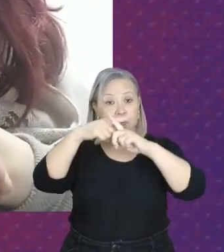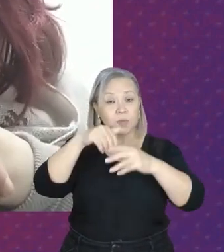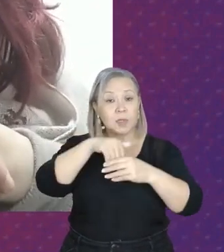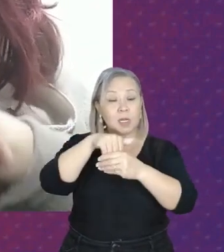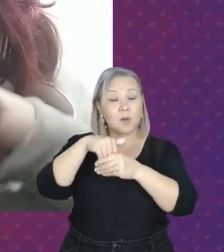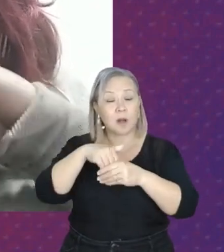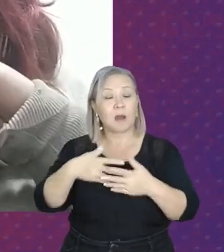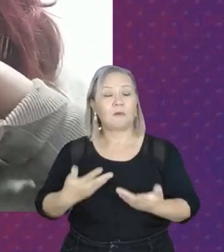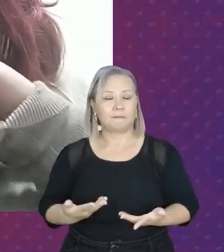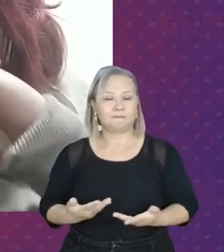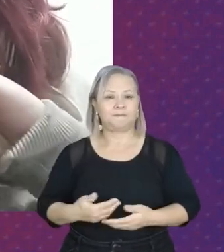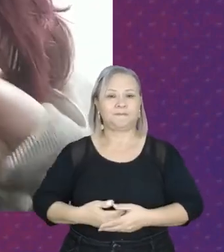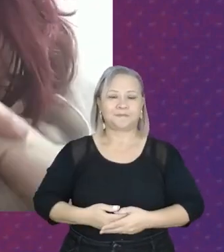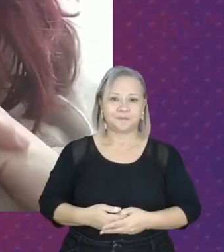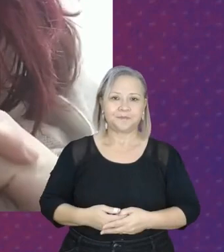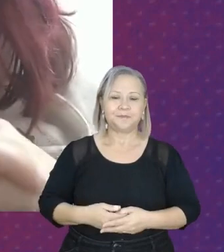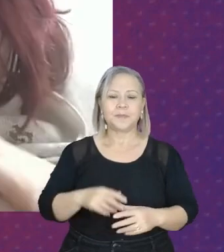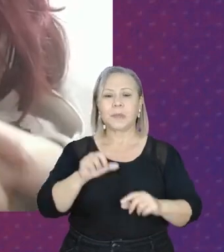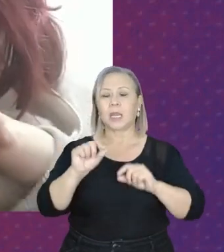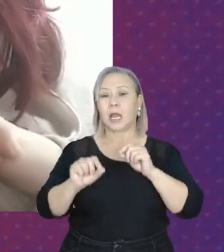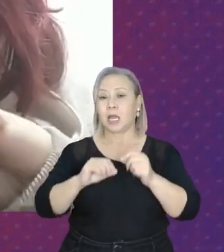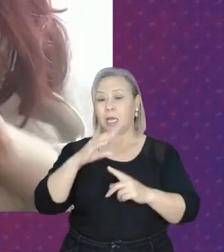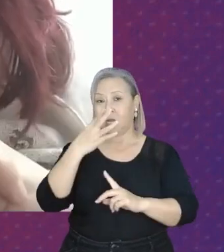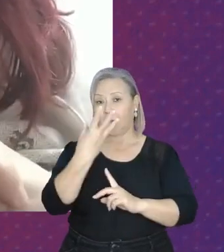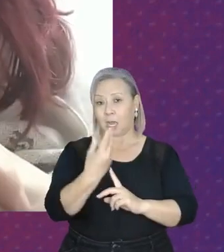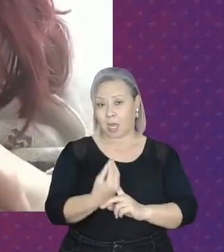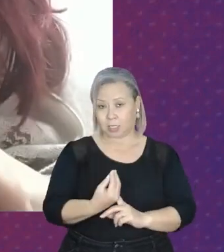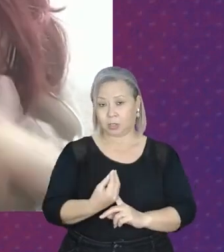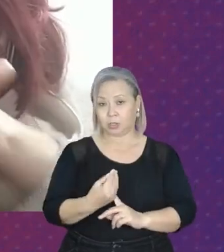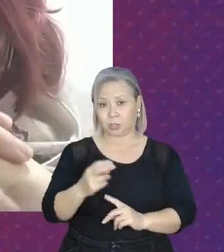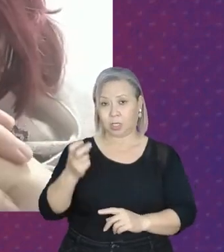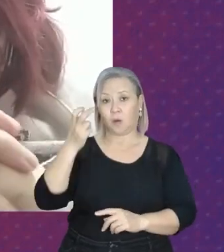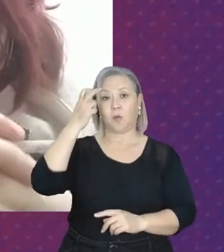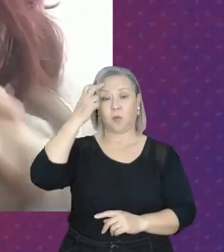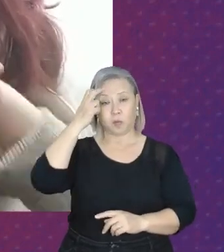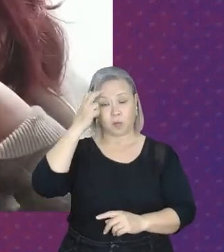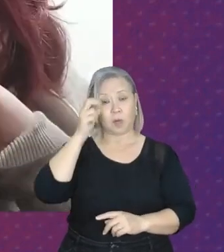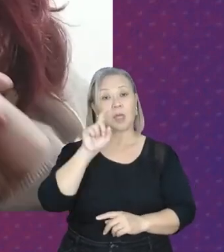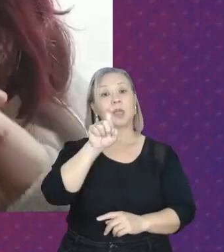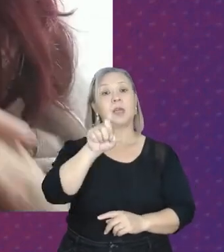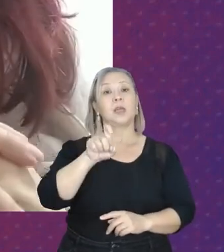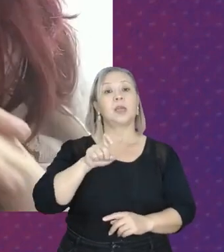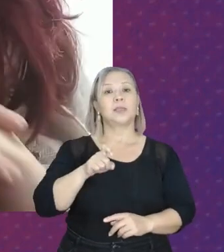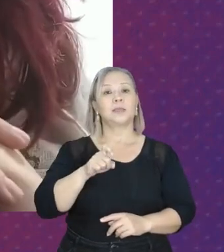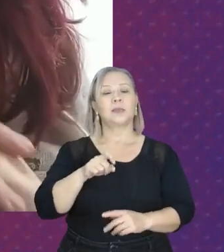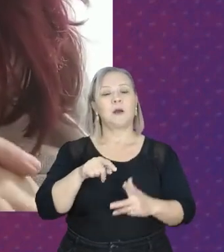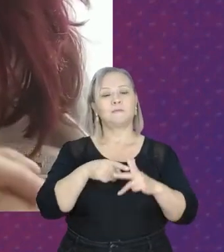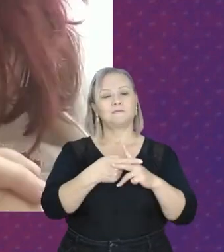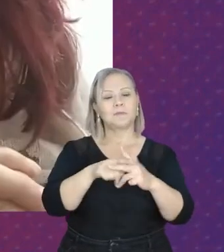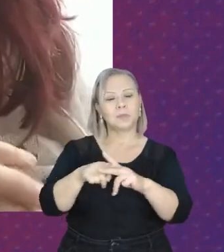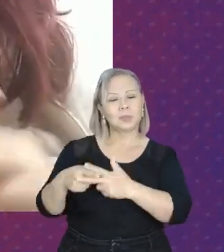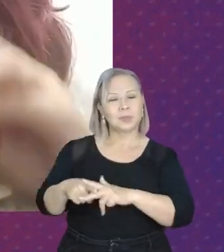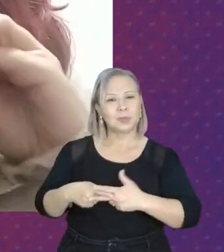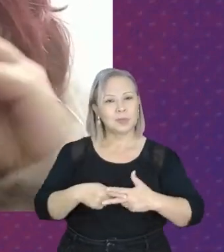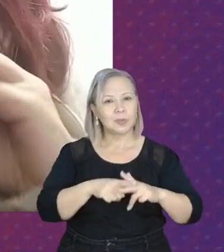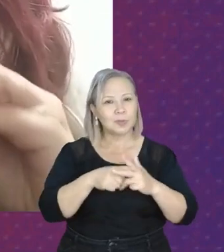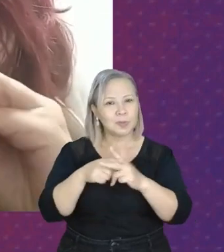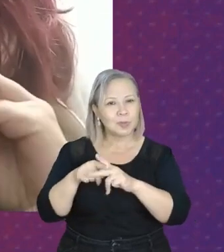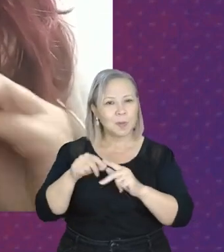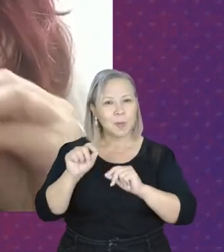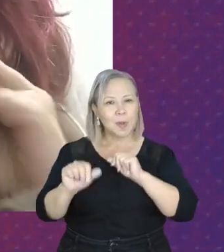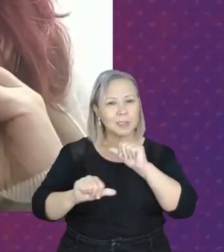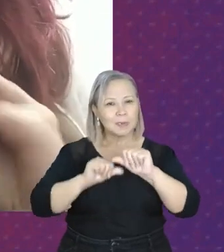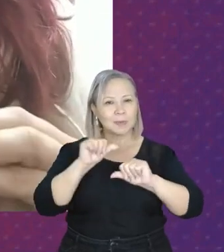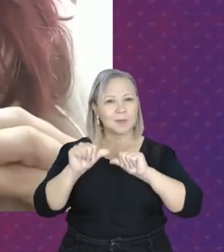a arte e a cultura são instrumentos e ferramentas de